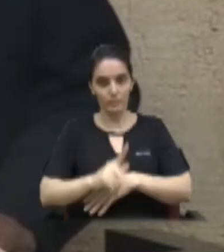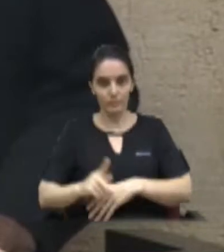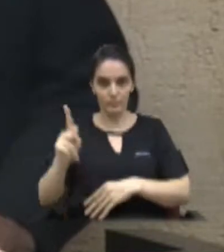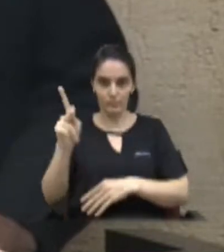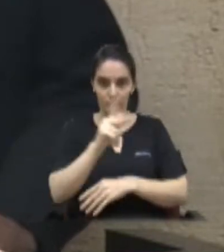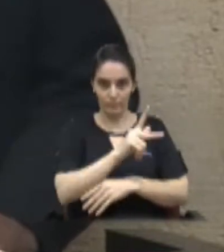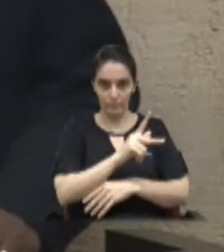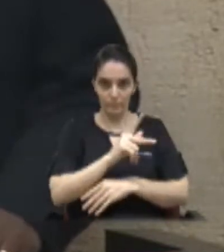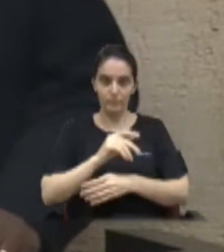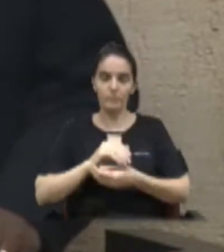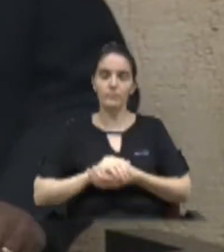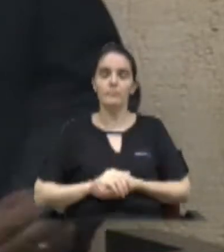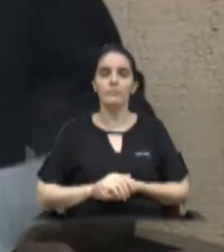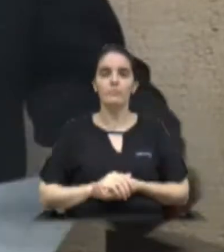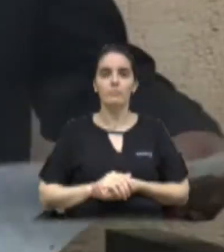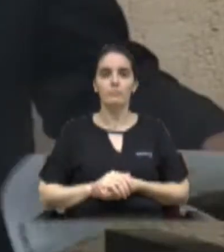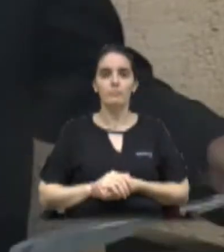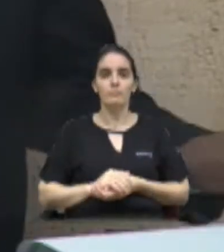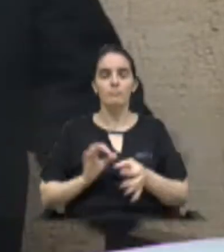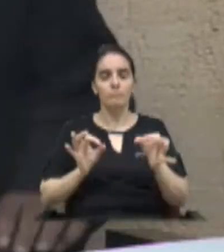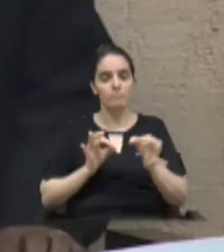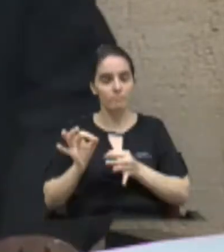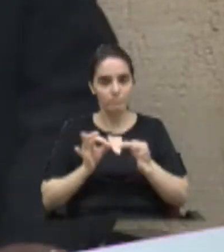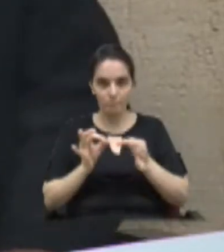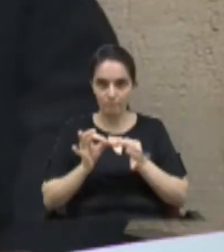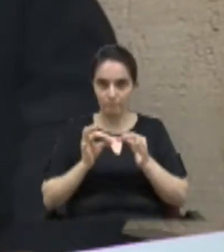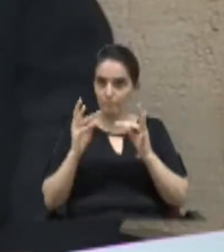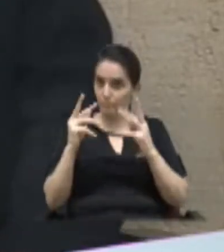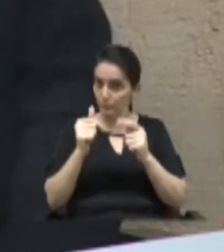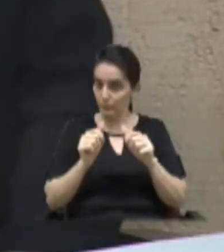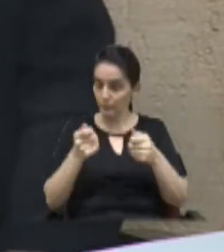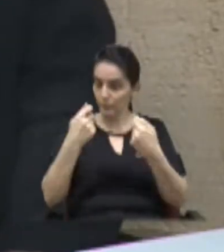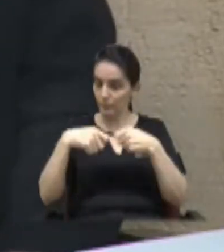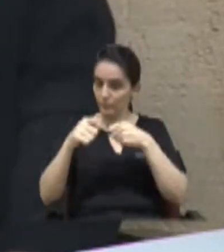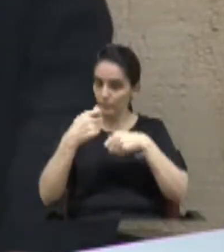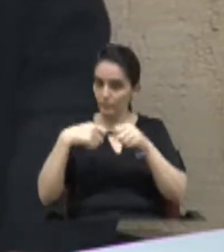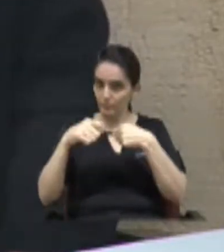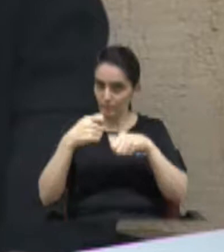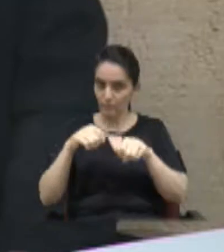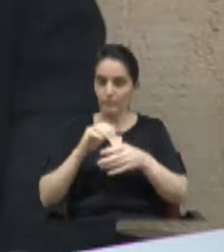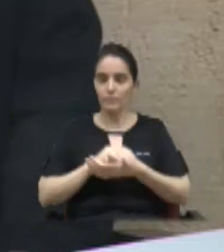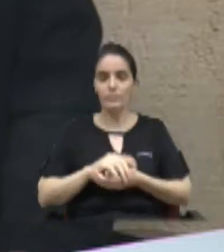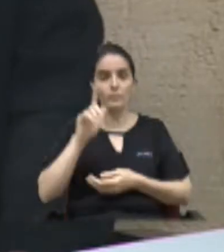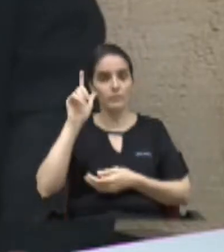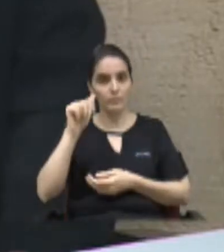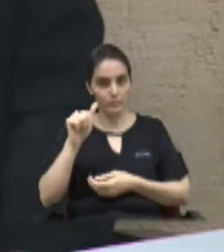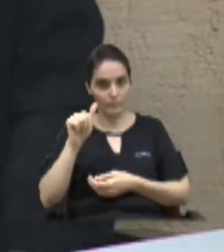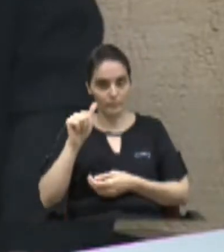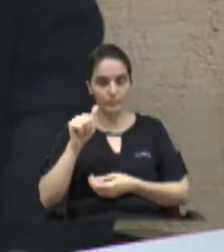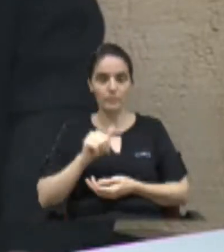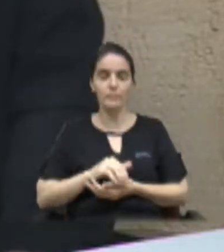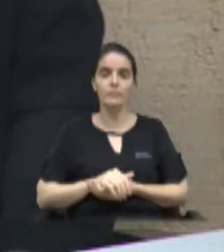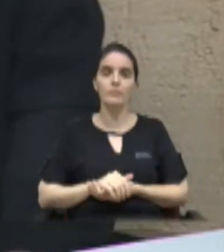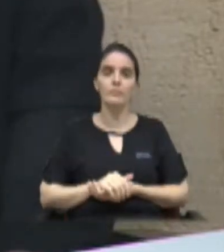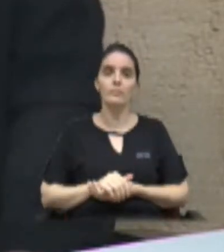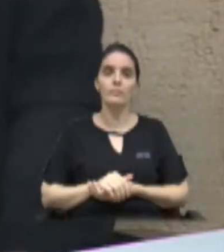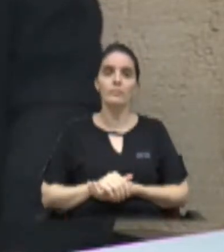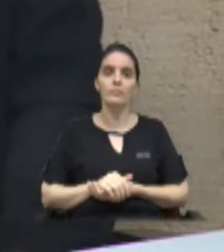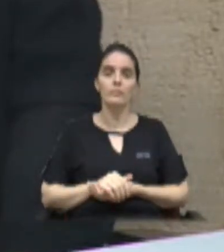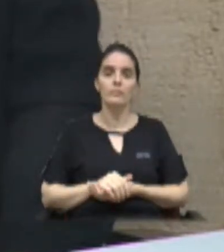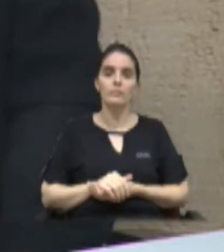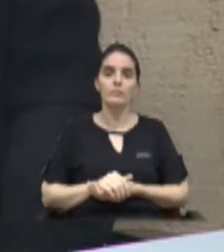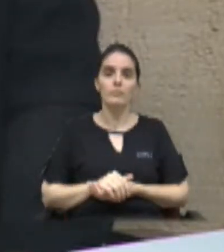e coordenando os trabalhos administrativos daquela paróquia. Em seguida, com a criação do dispensário